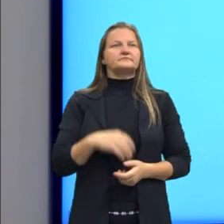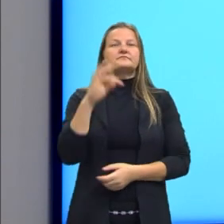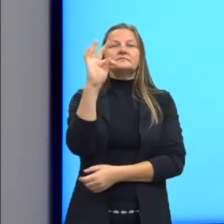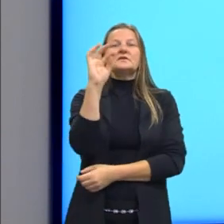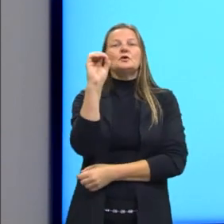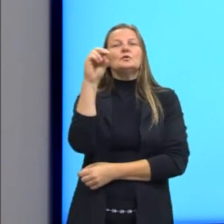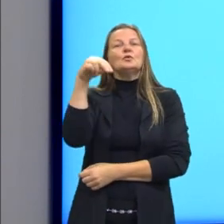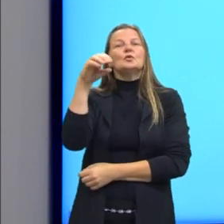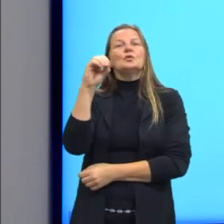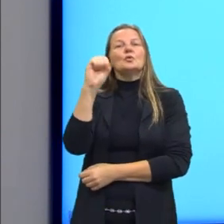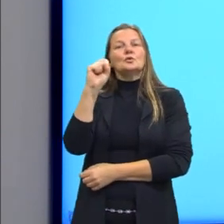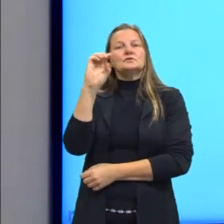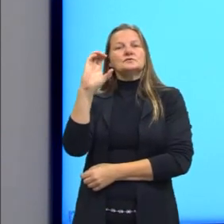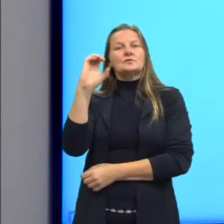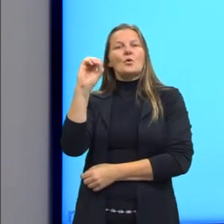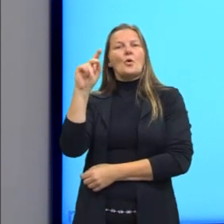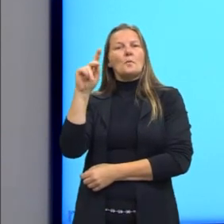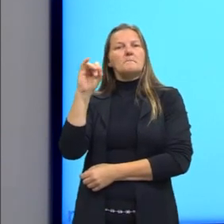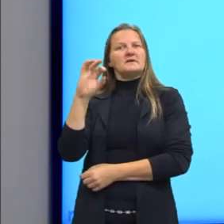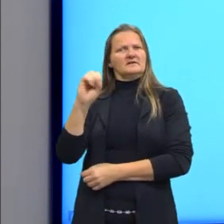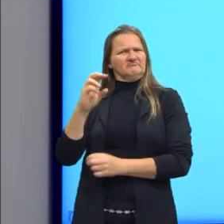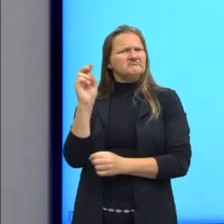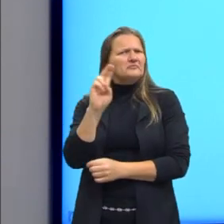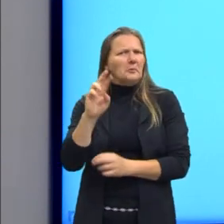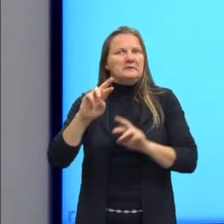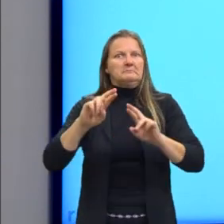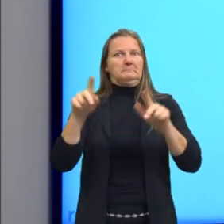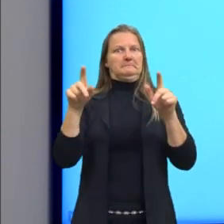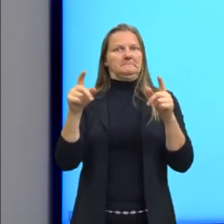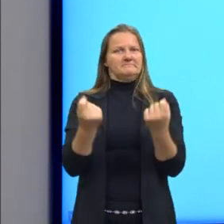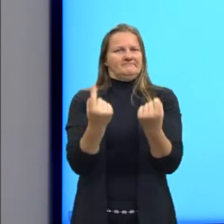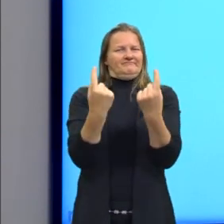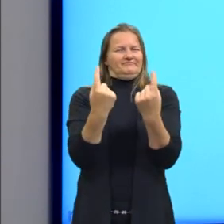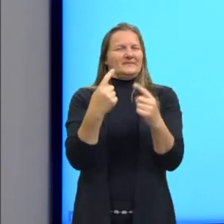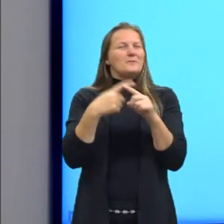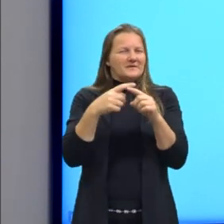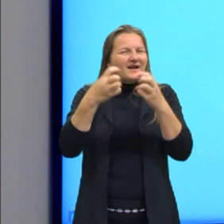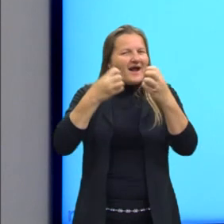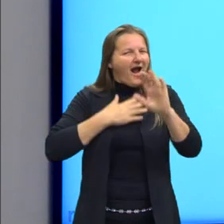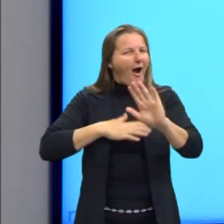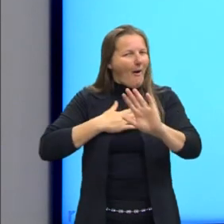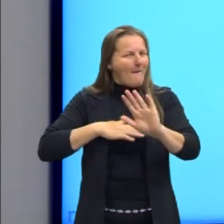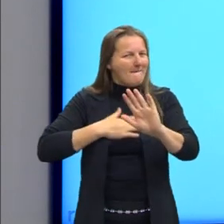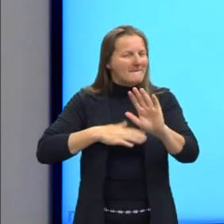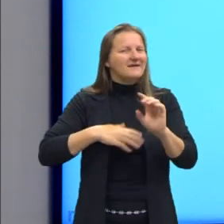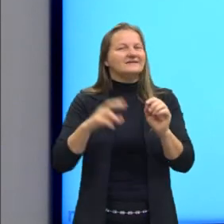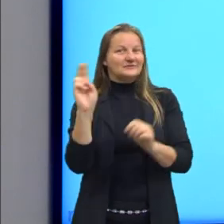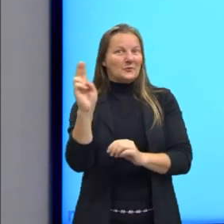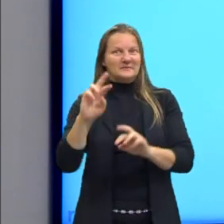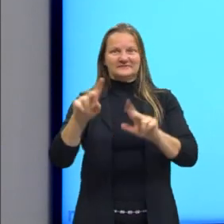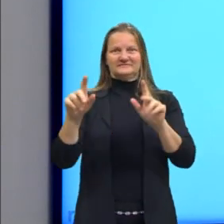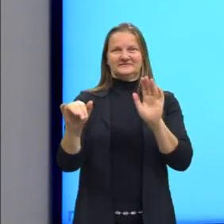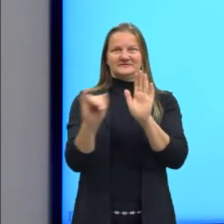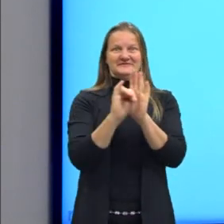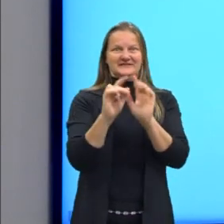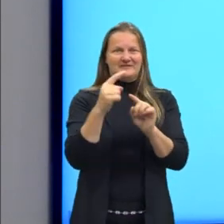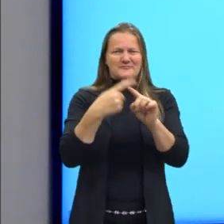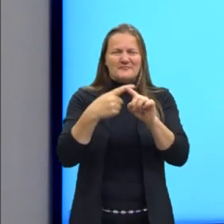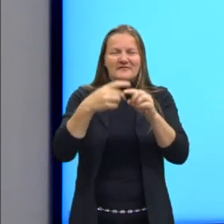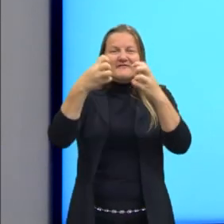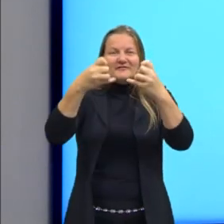tonometria. São nomes bem diferentes, mas não se assustem com a nomenclatura. A